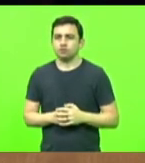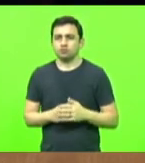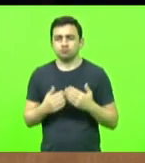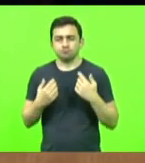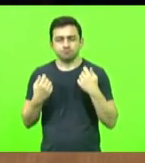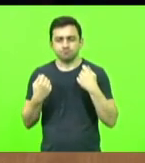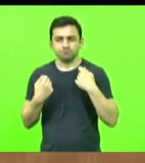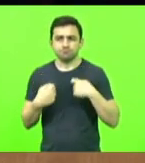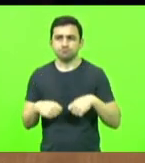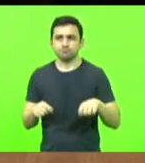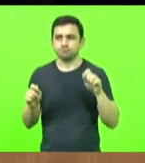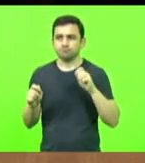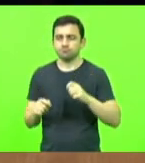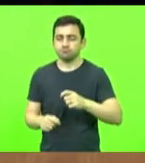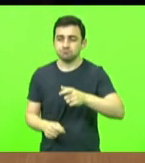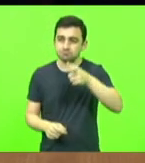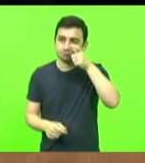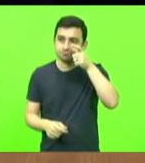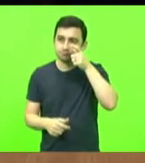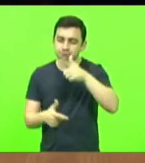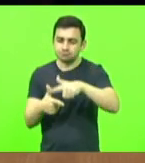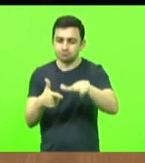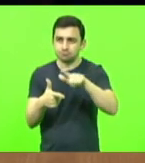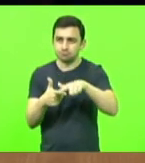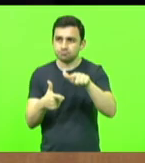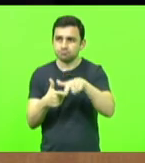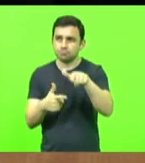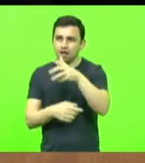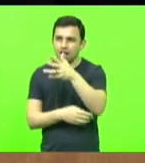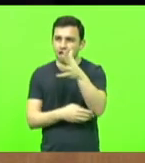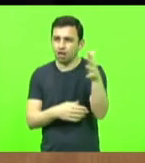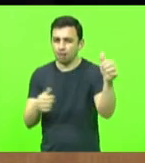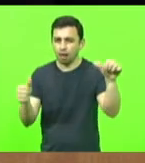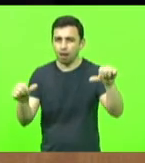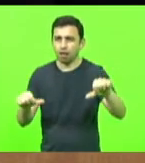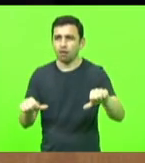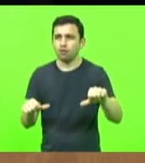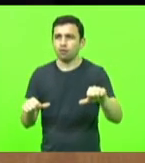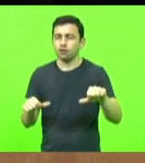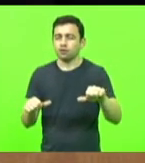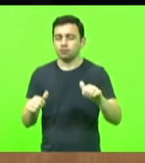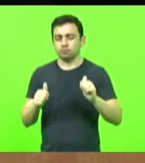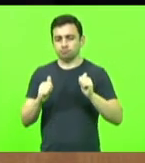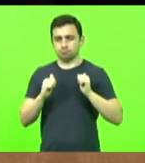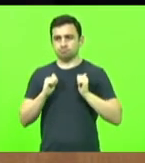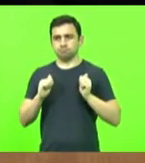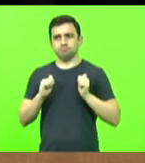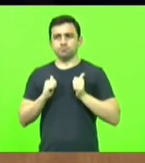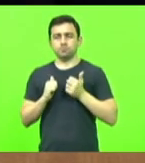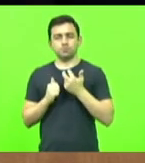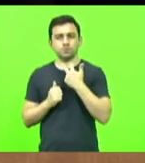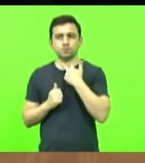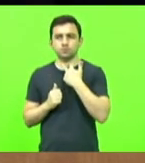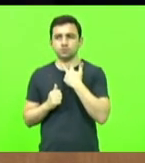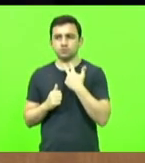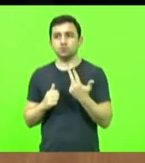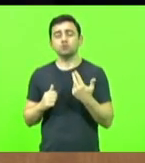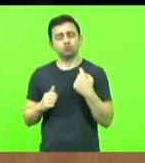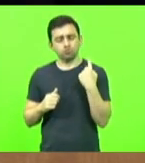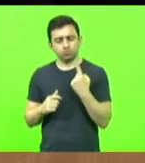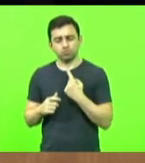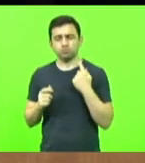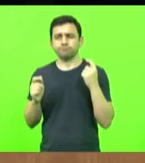devemos assistir à crise ambiental de modo passivo. Temos a capacidade